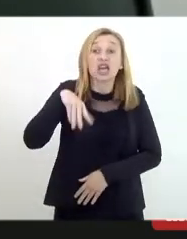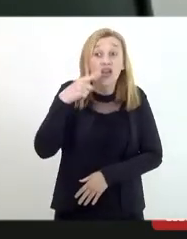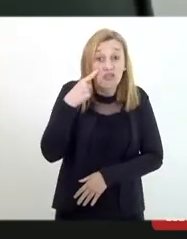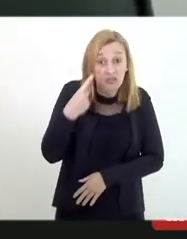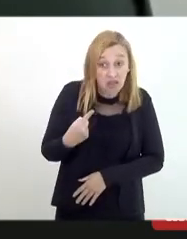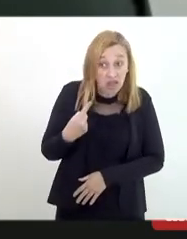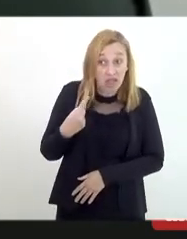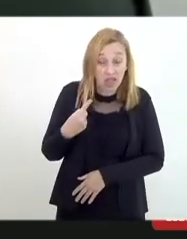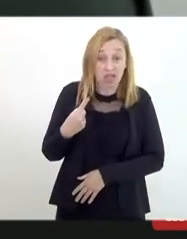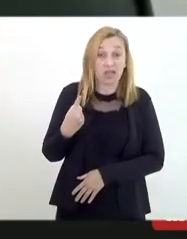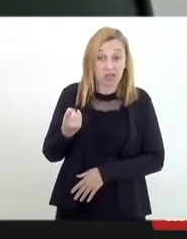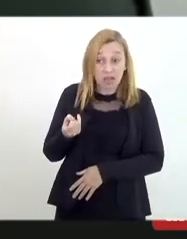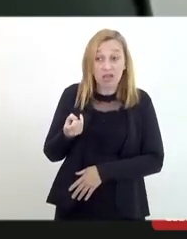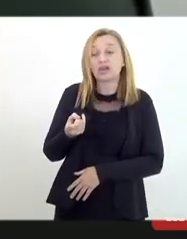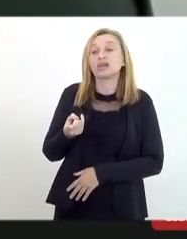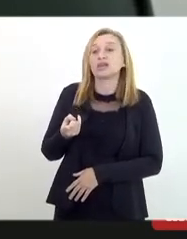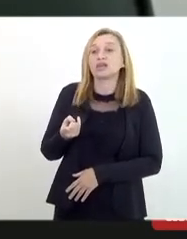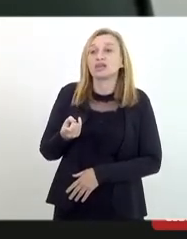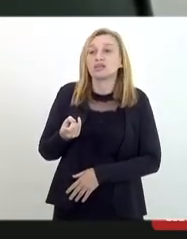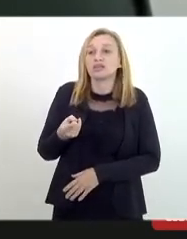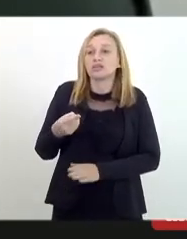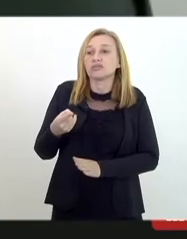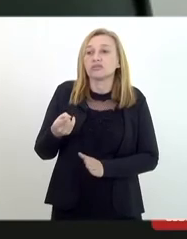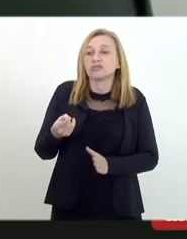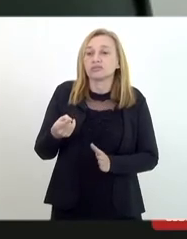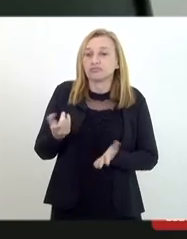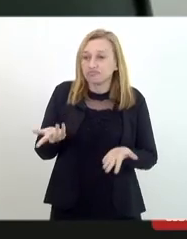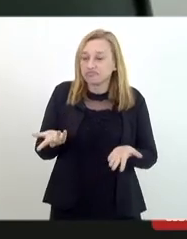atos são criminosos,